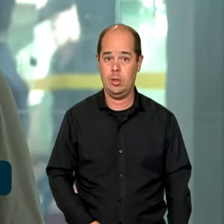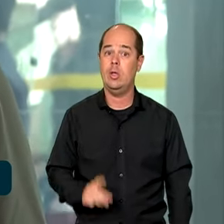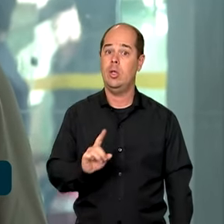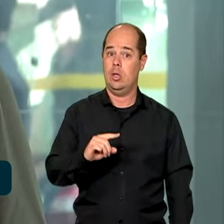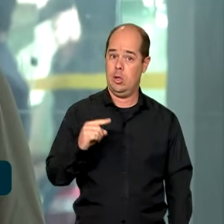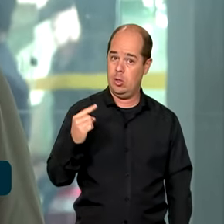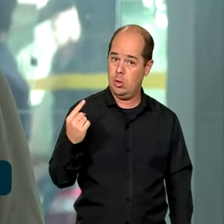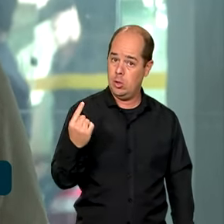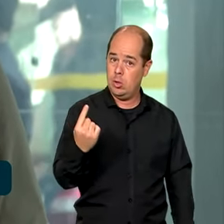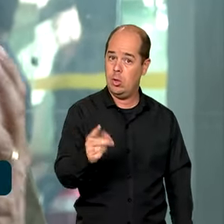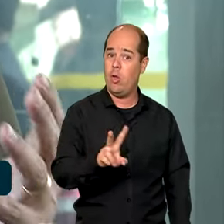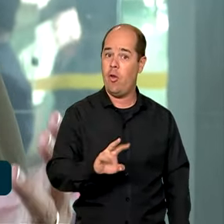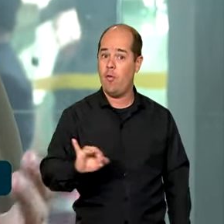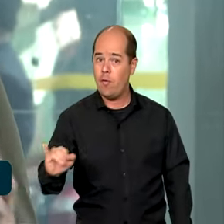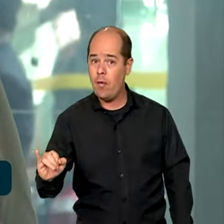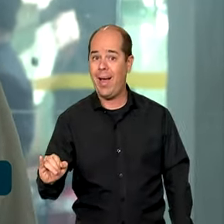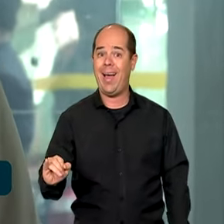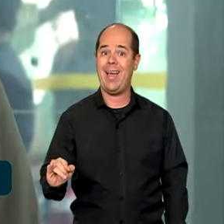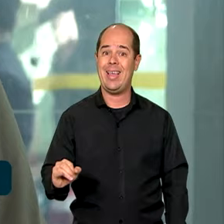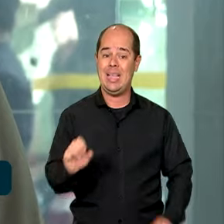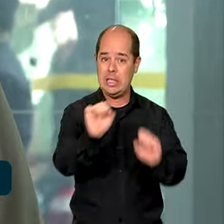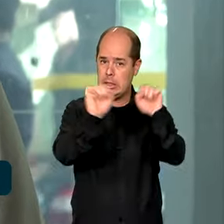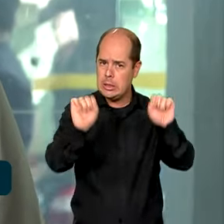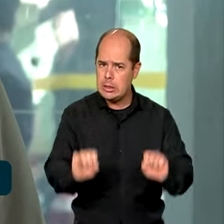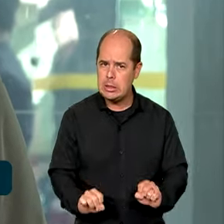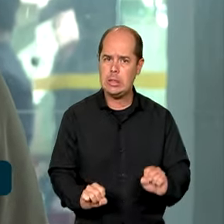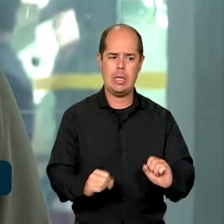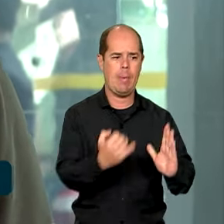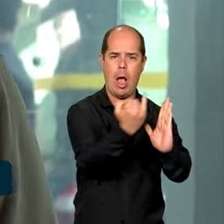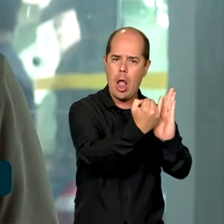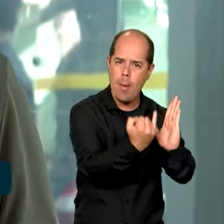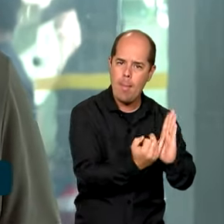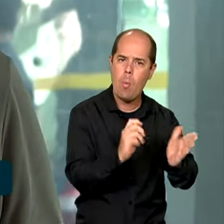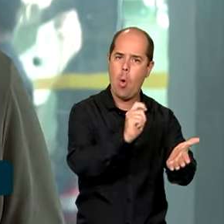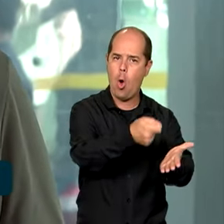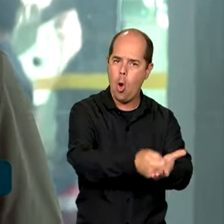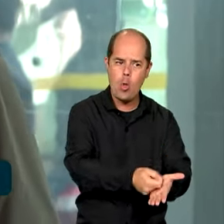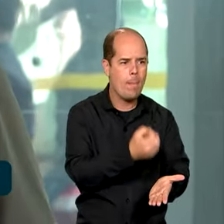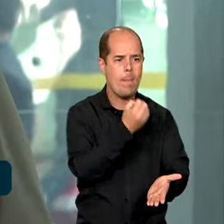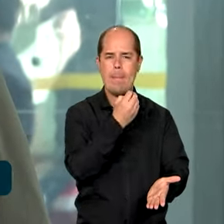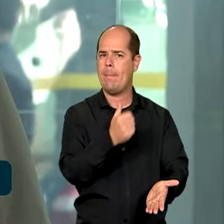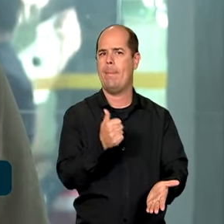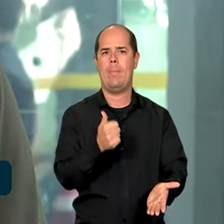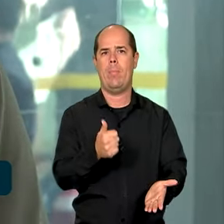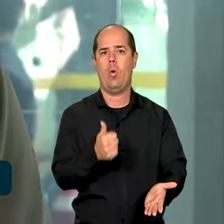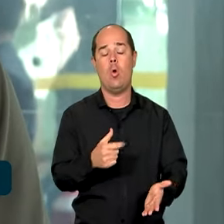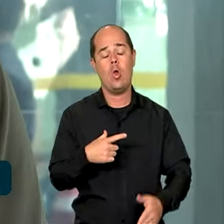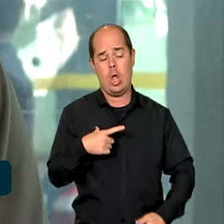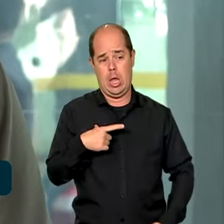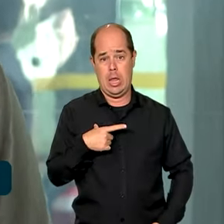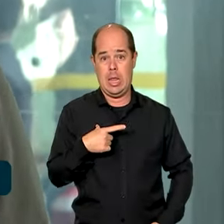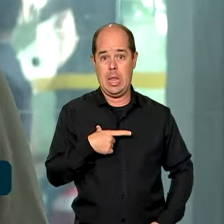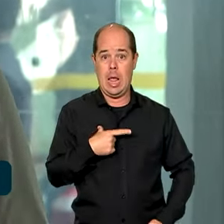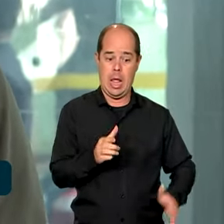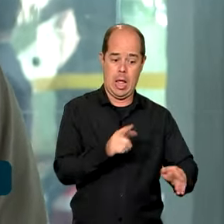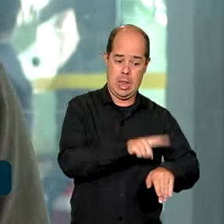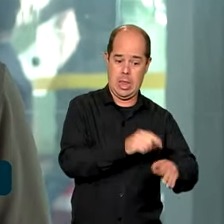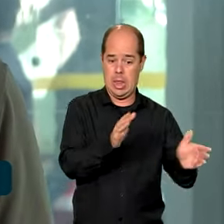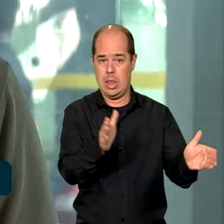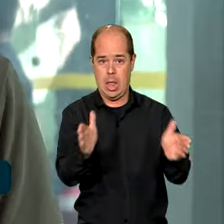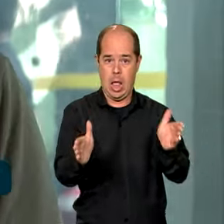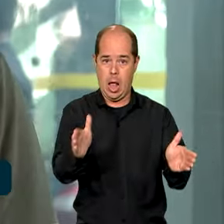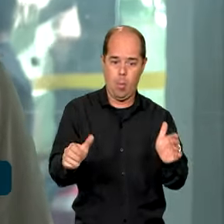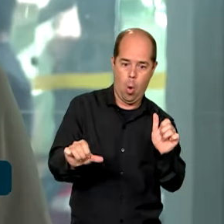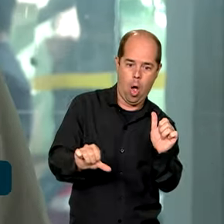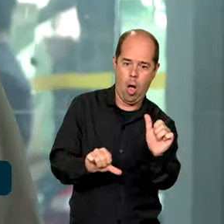os bons sistemas tributários do mundo, obviamente que tem uma transição, então tudo isso tem efeito de